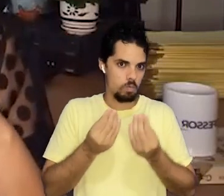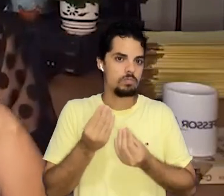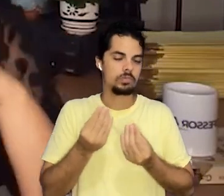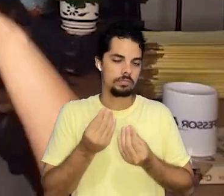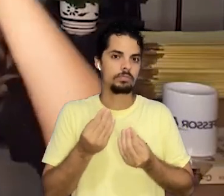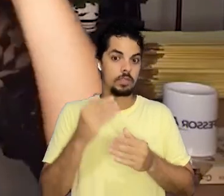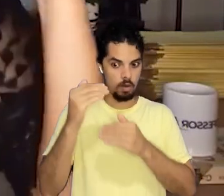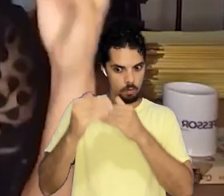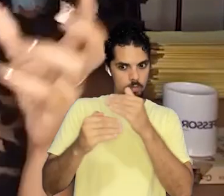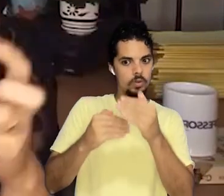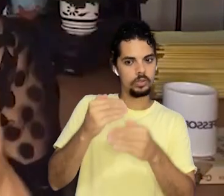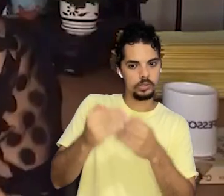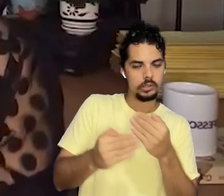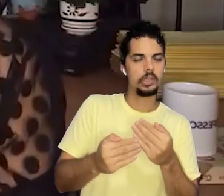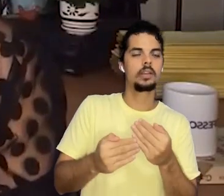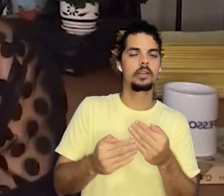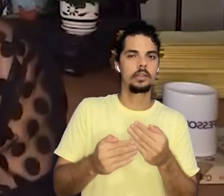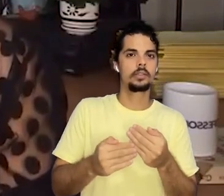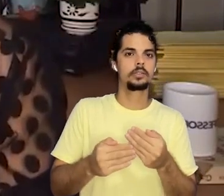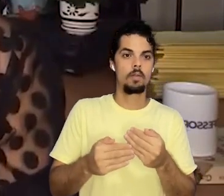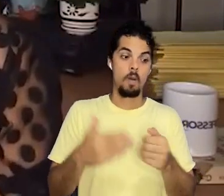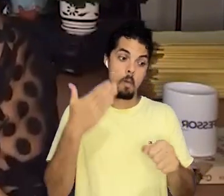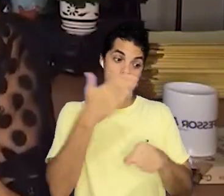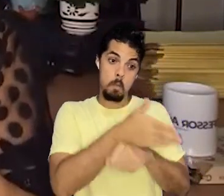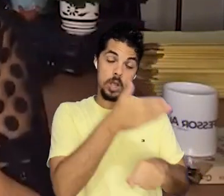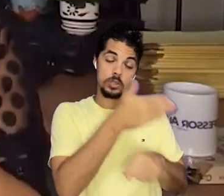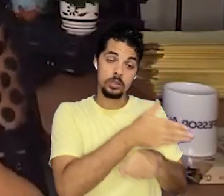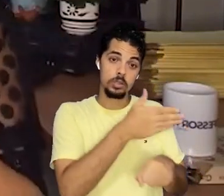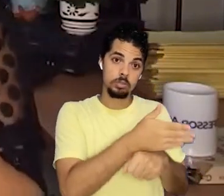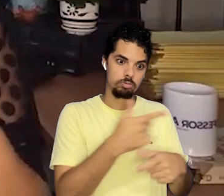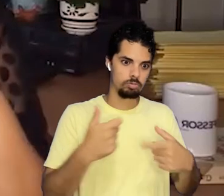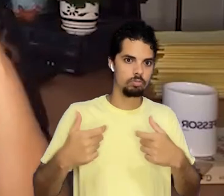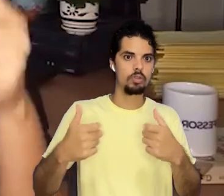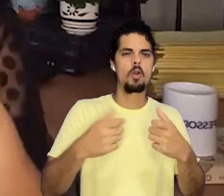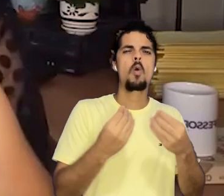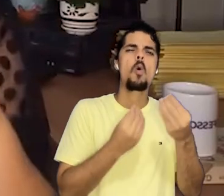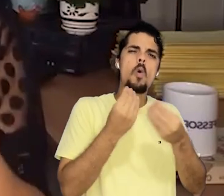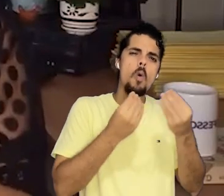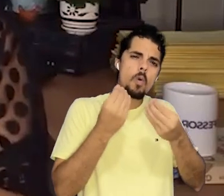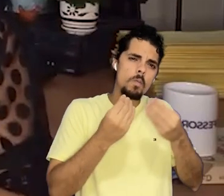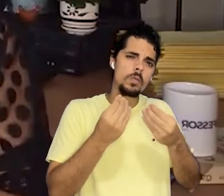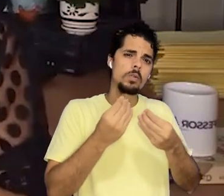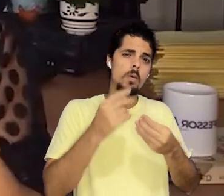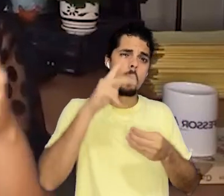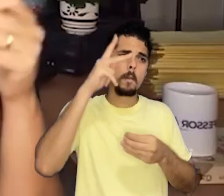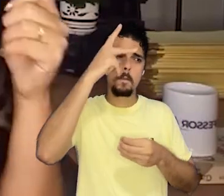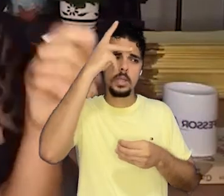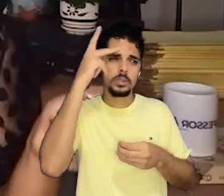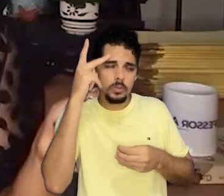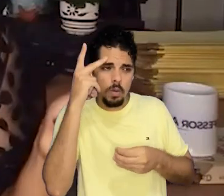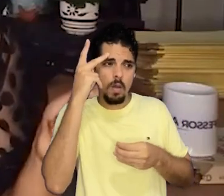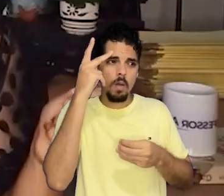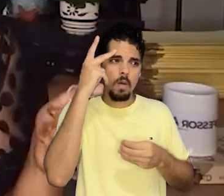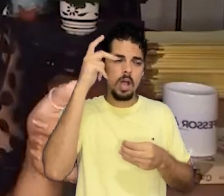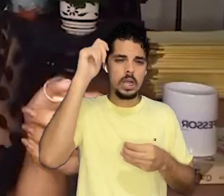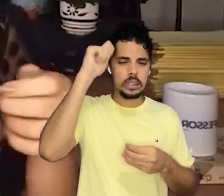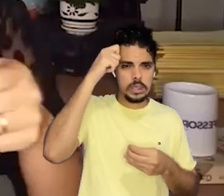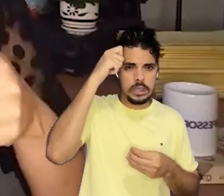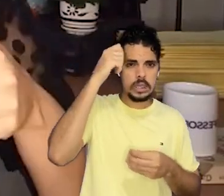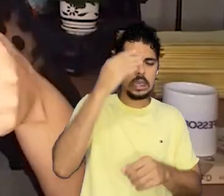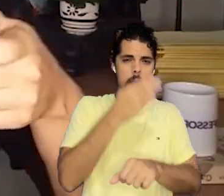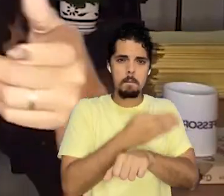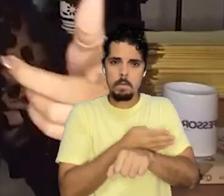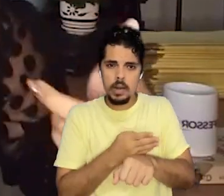situações foram acontecendo em cada região do Brasil para que essa independência